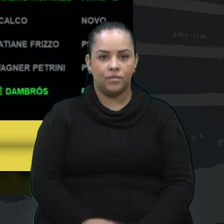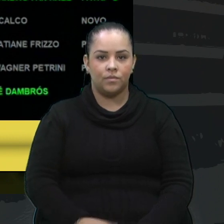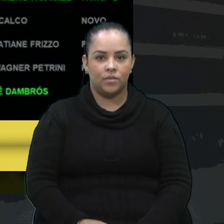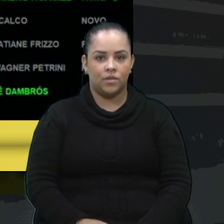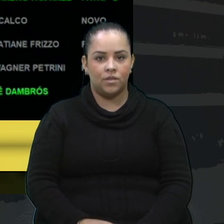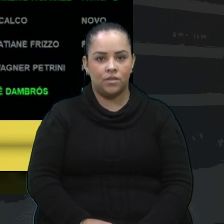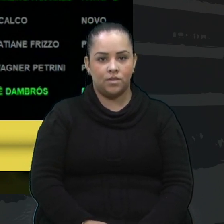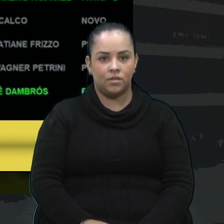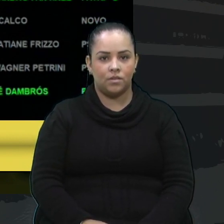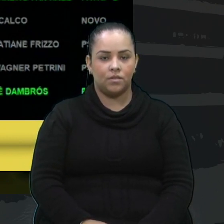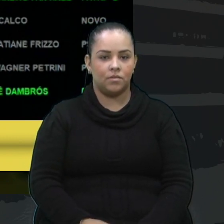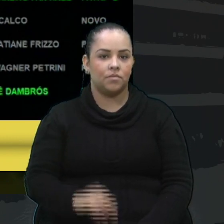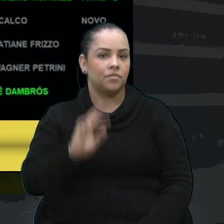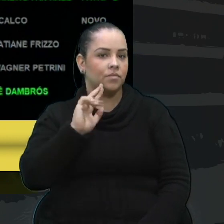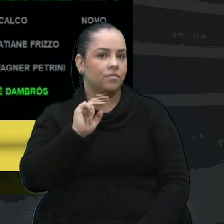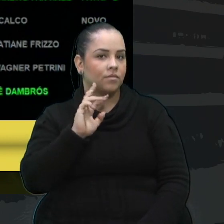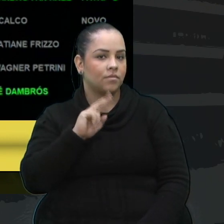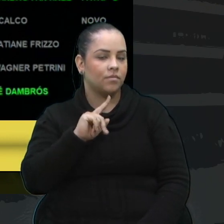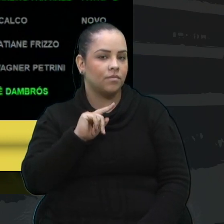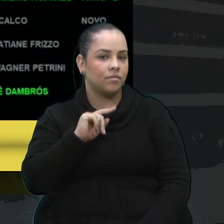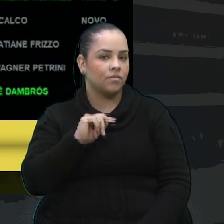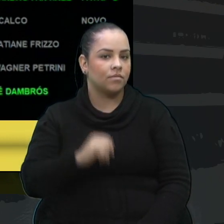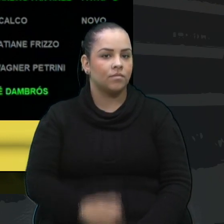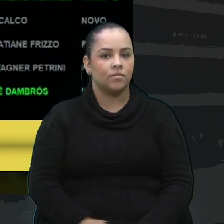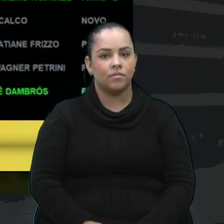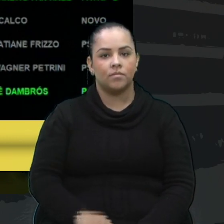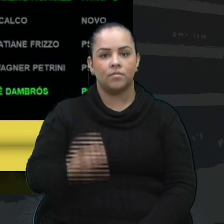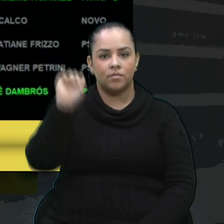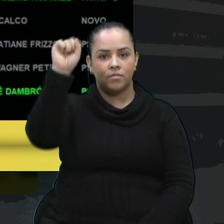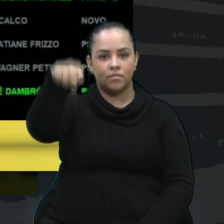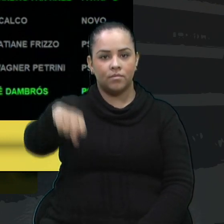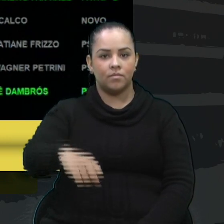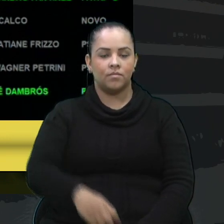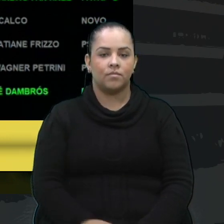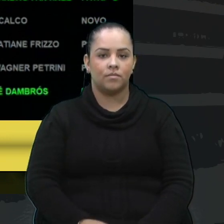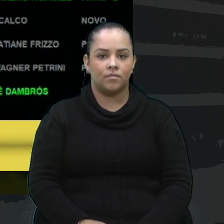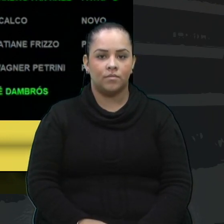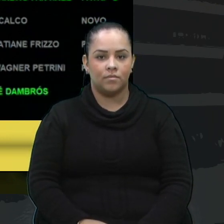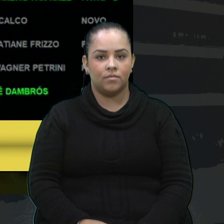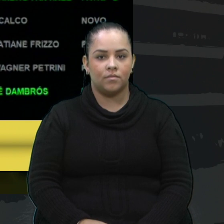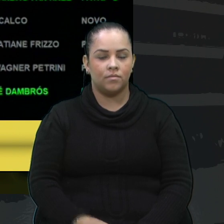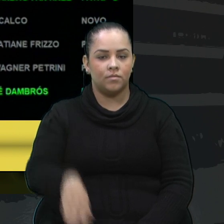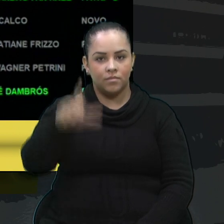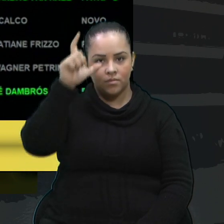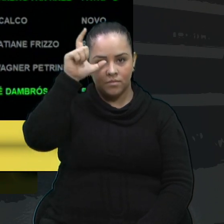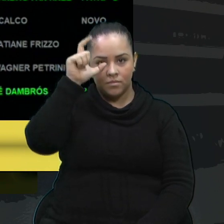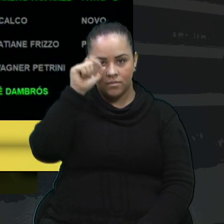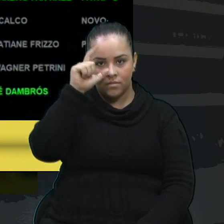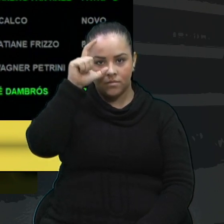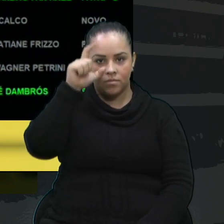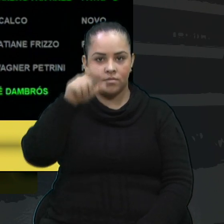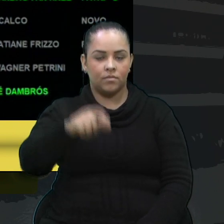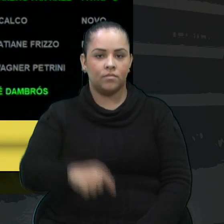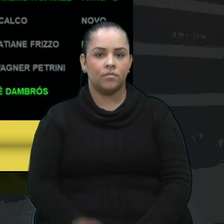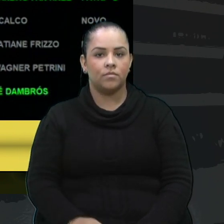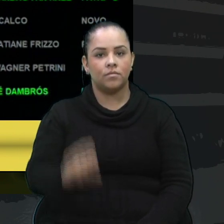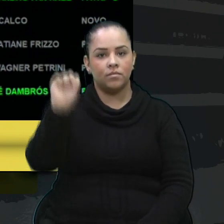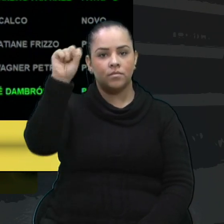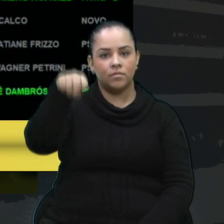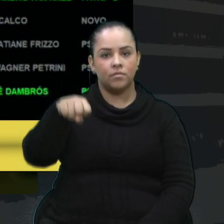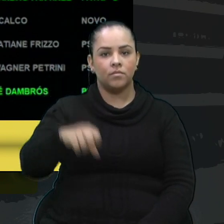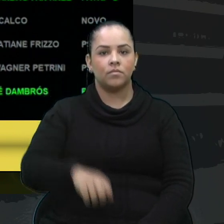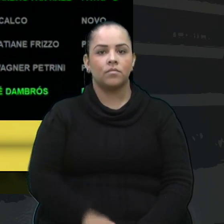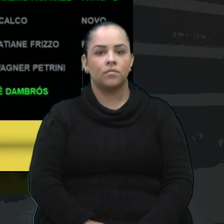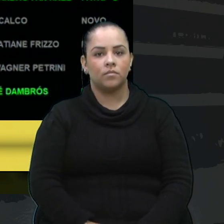vereador Ricardo Daneluz. Sim. Sim, vereador Scalco. Voto sim, senhor presidente. Vota